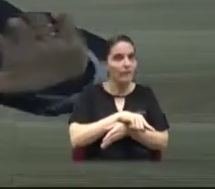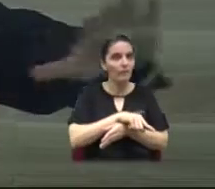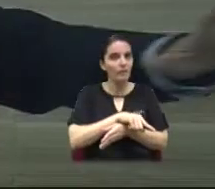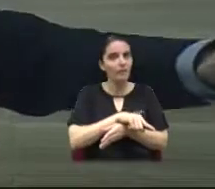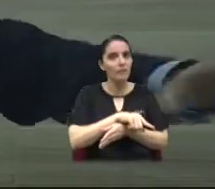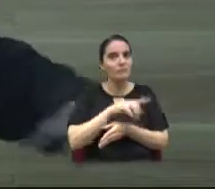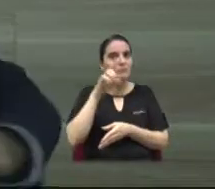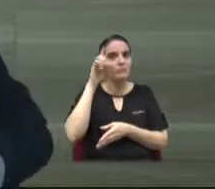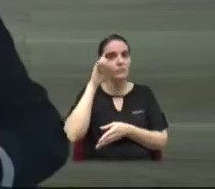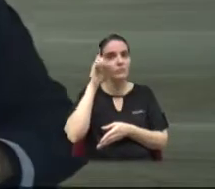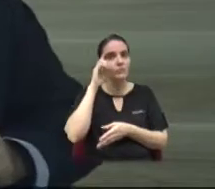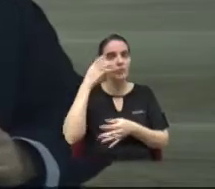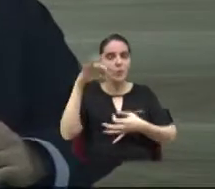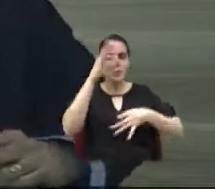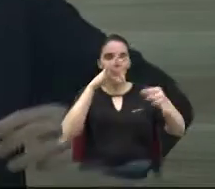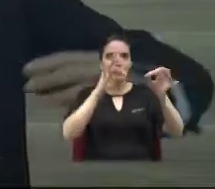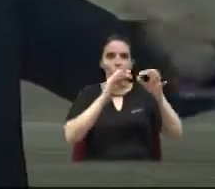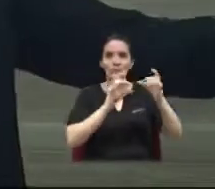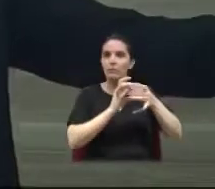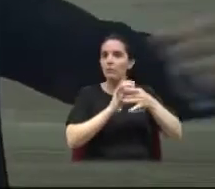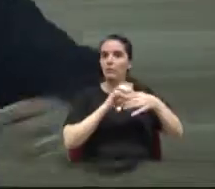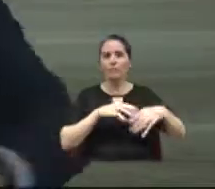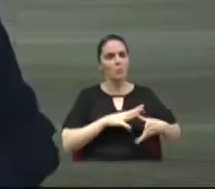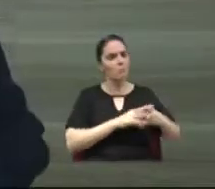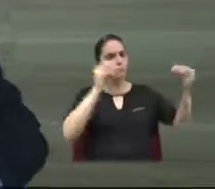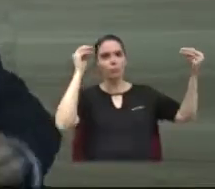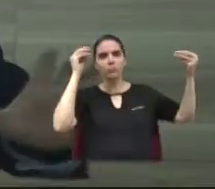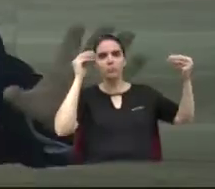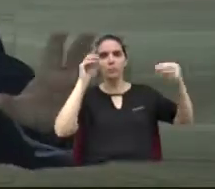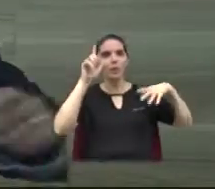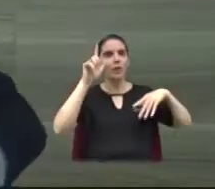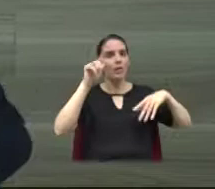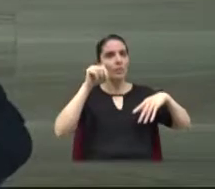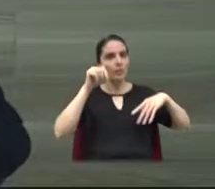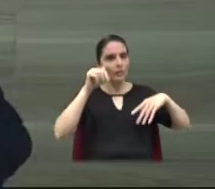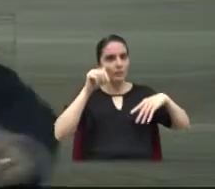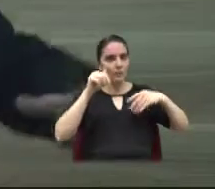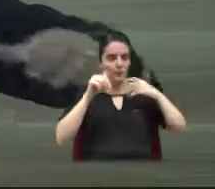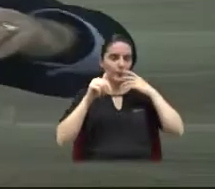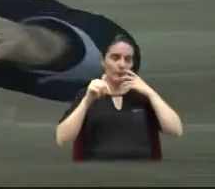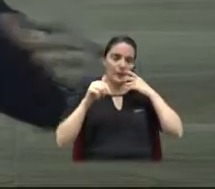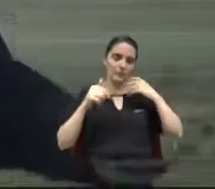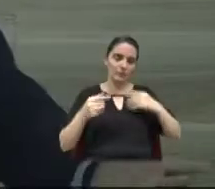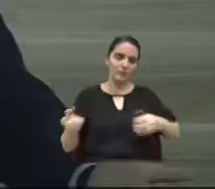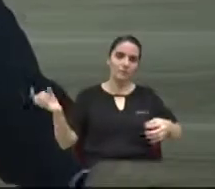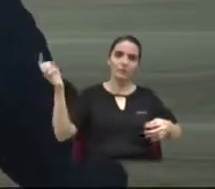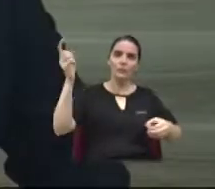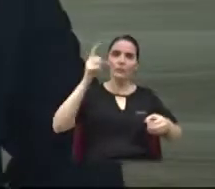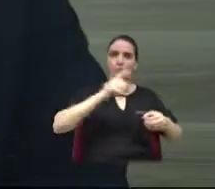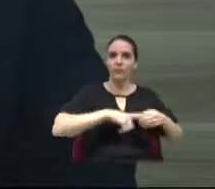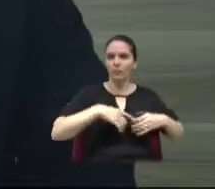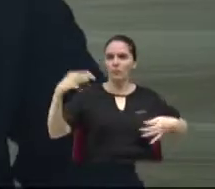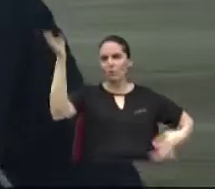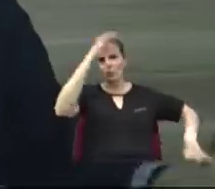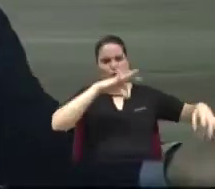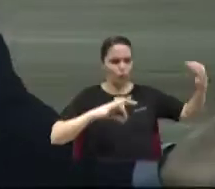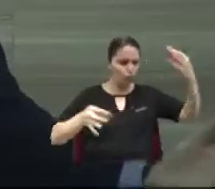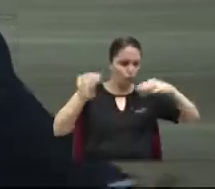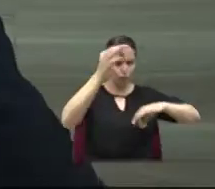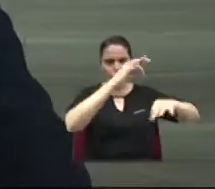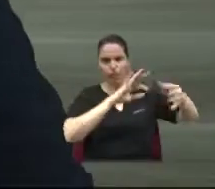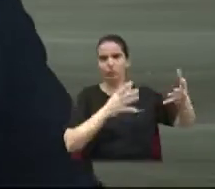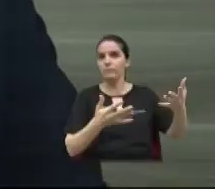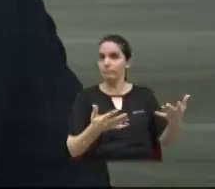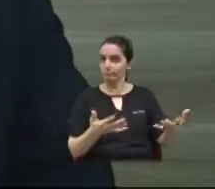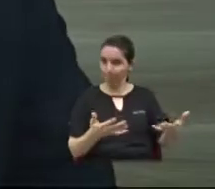momento some a mosca. Passa um tempo no funcionamento que não tem mais a inspeção, volta a infestação. Então, realmente